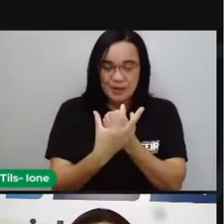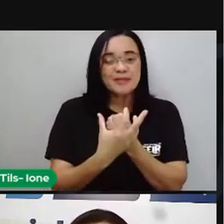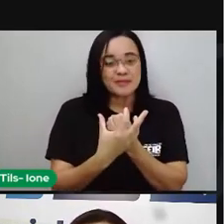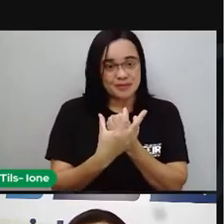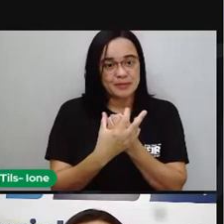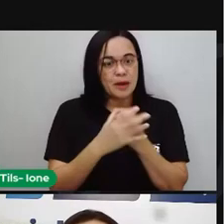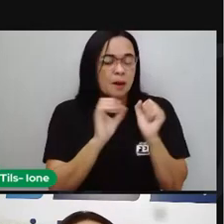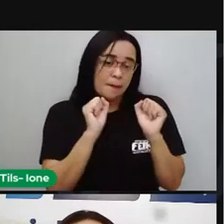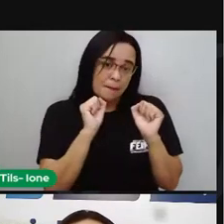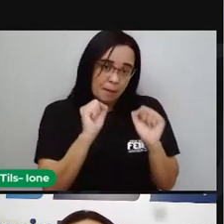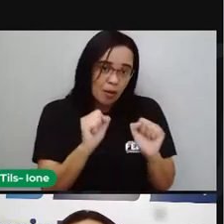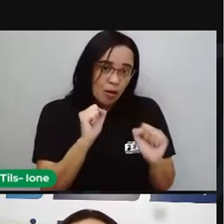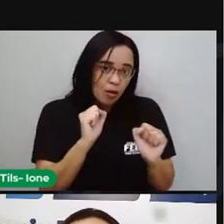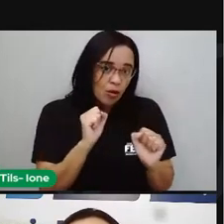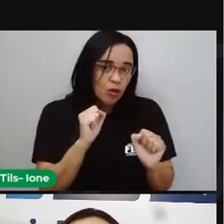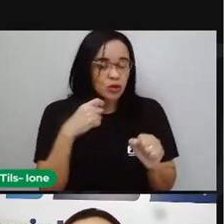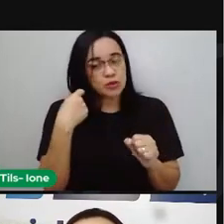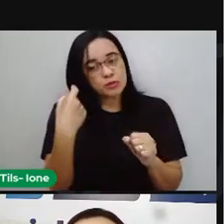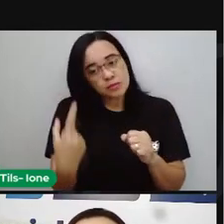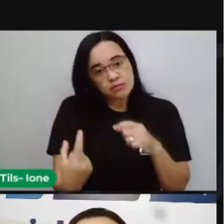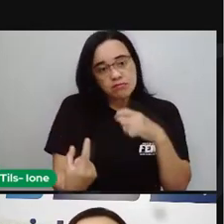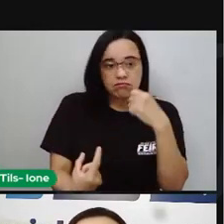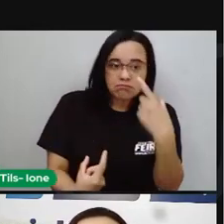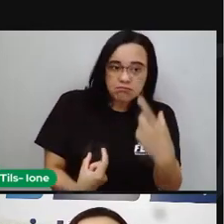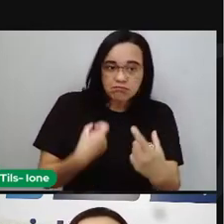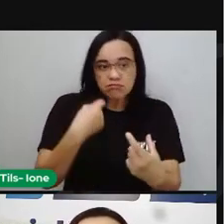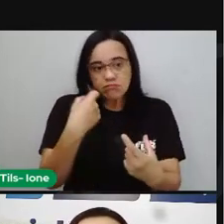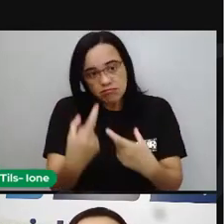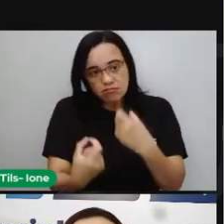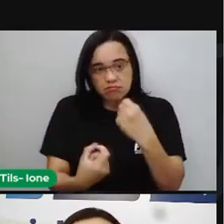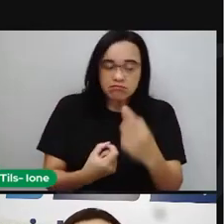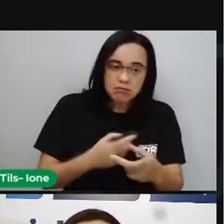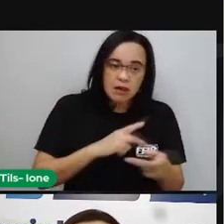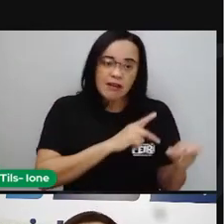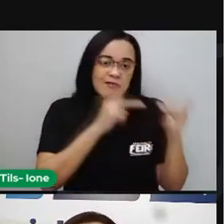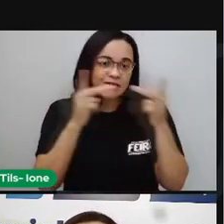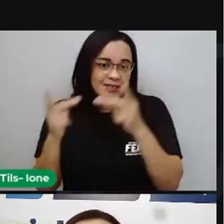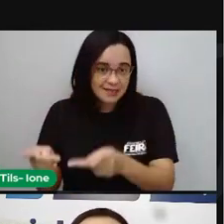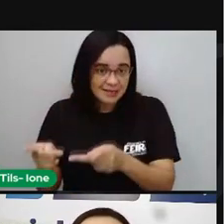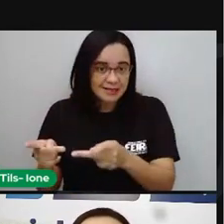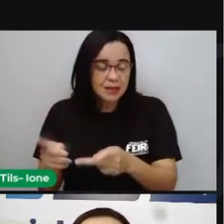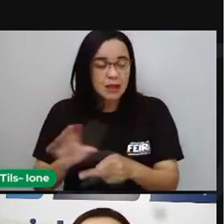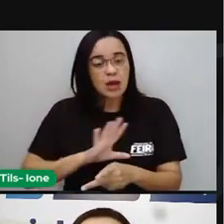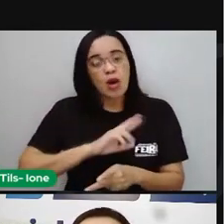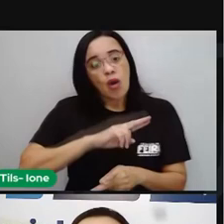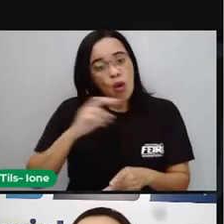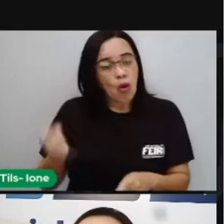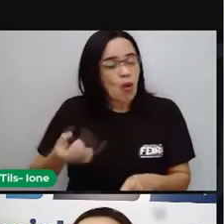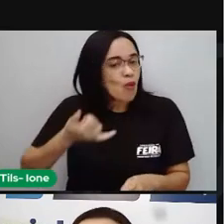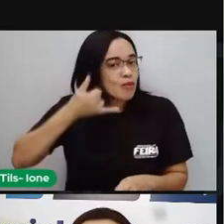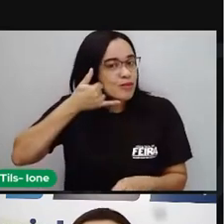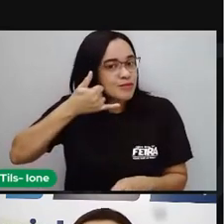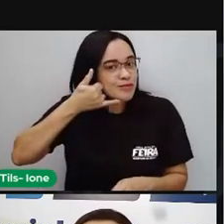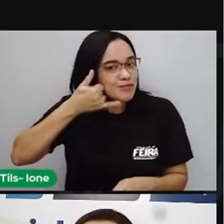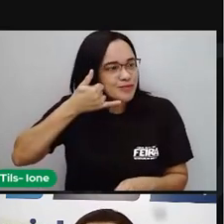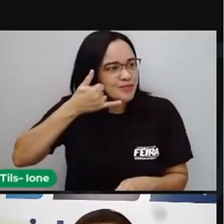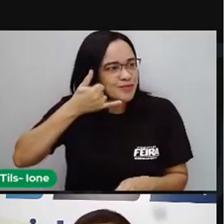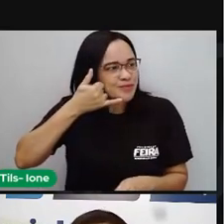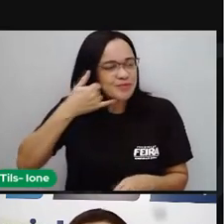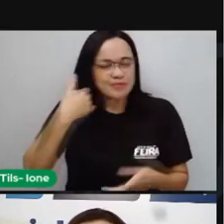podendo receber, né? Algumas visitas. Mas assim, uma ligação, né? Utilizar aí os meios